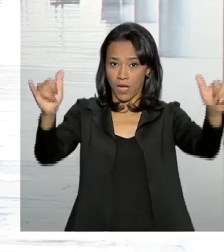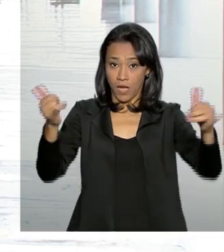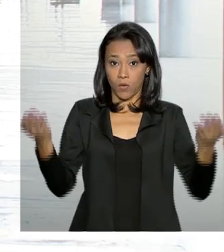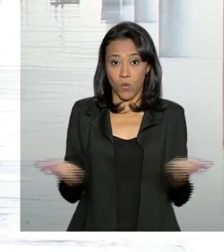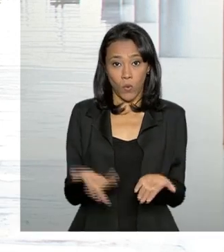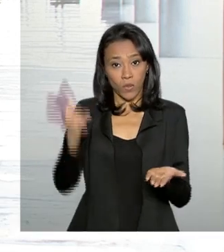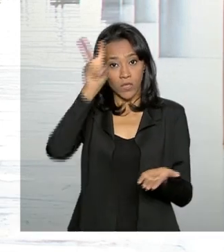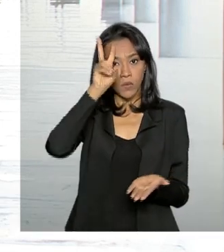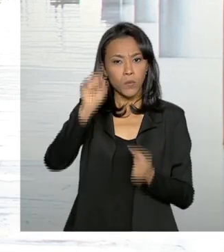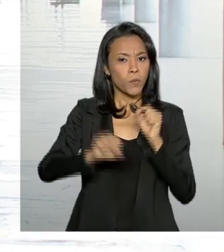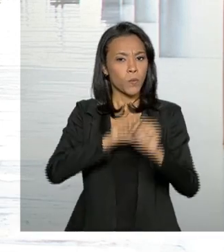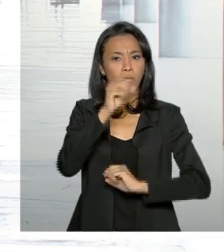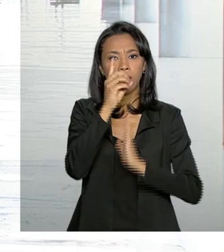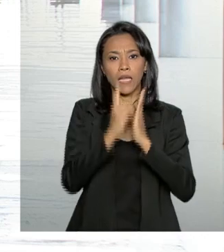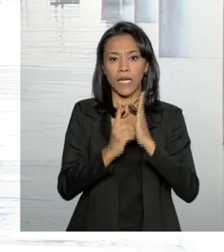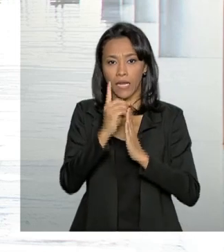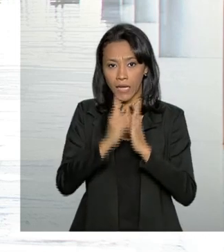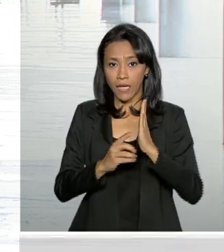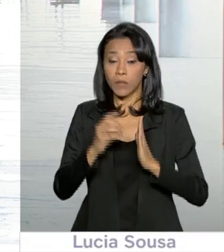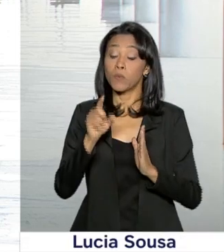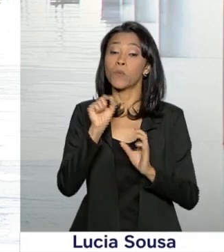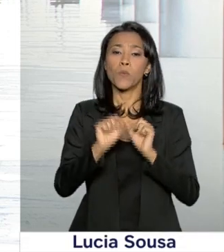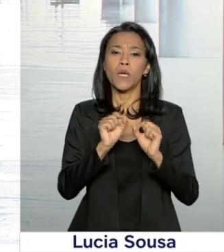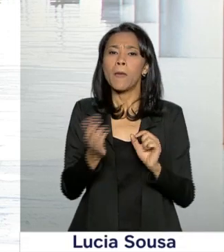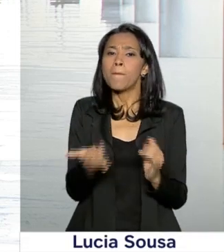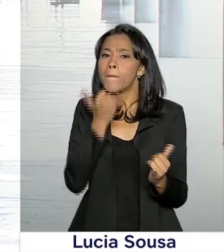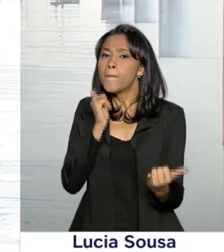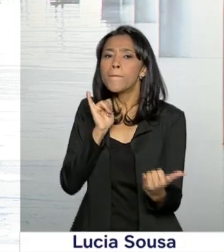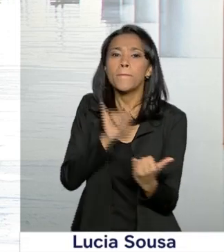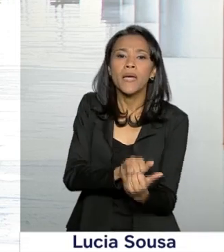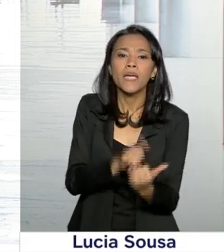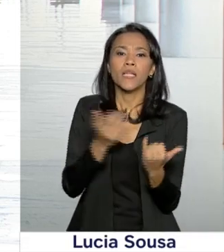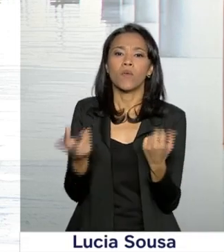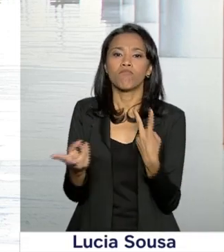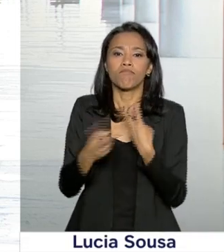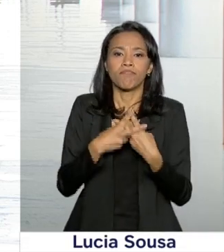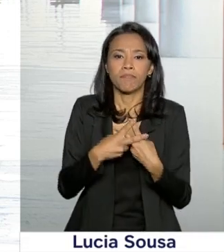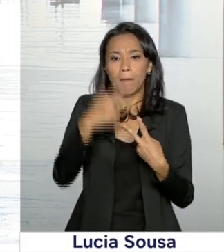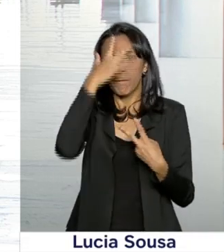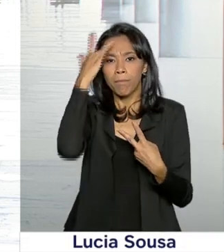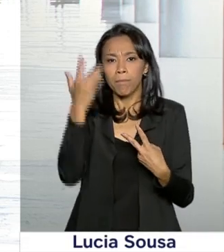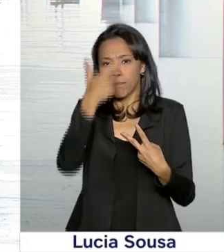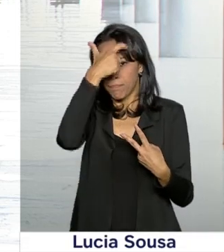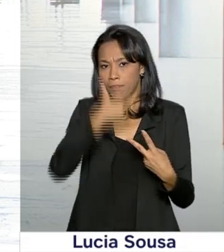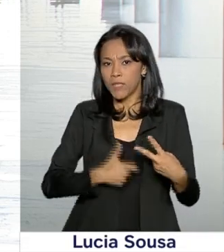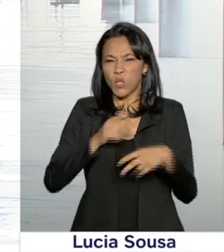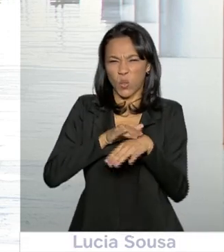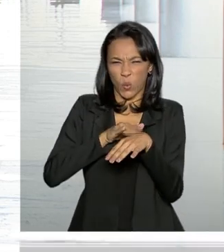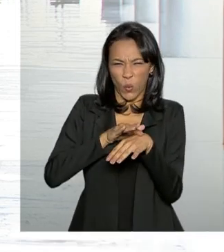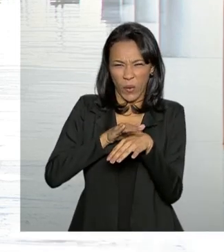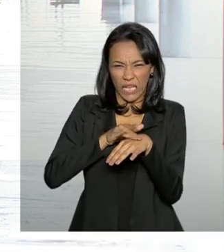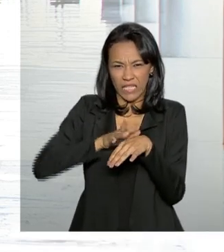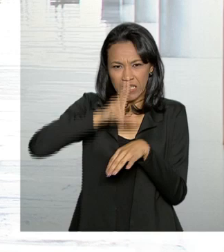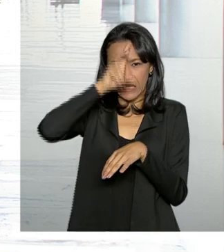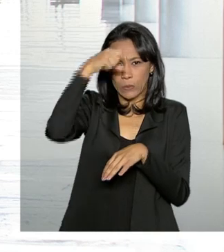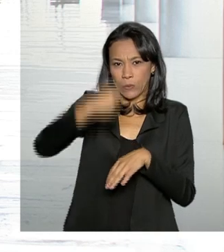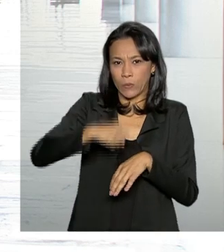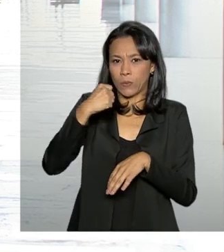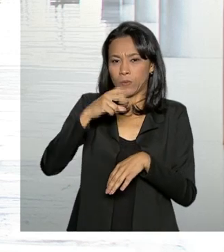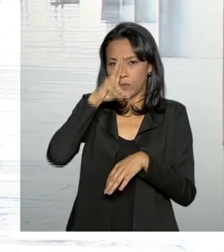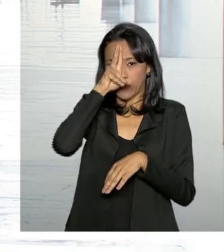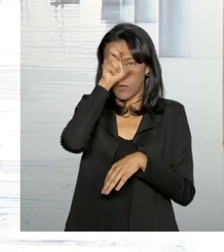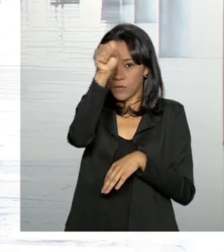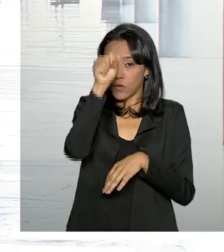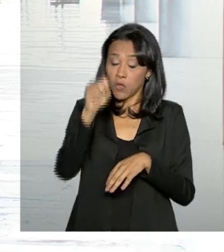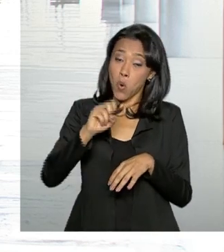o decreto com o indulto, ou seja, o perdão da pena para presos com doenças graves ou doentes em estágio